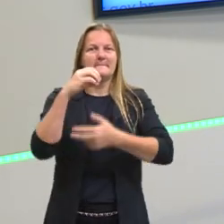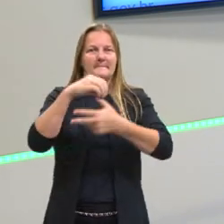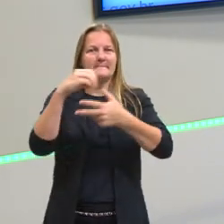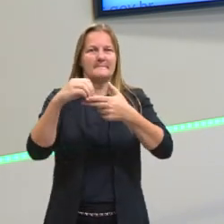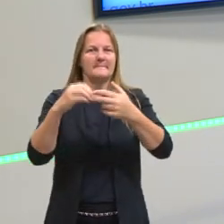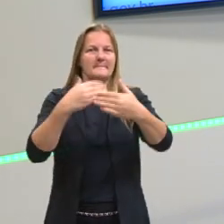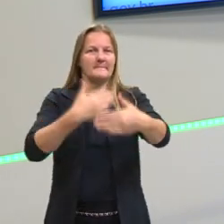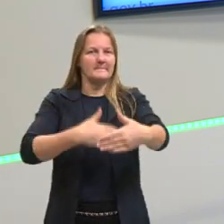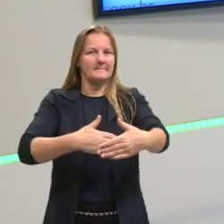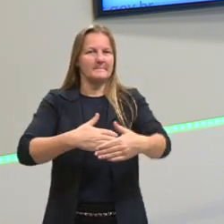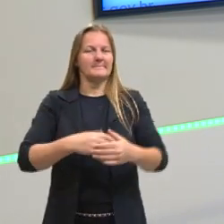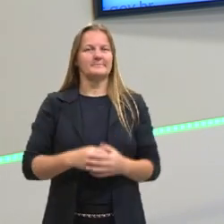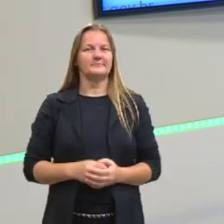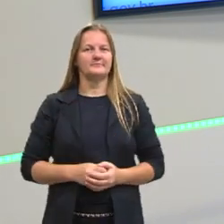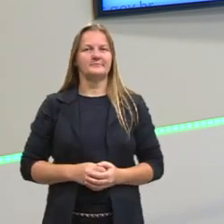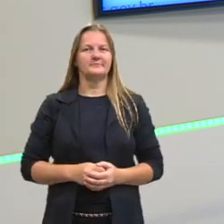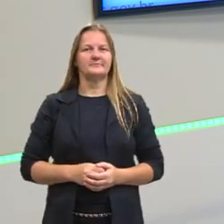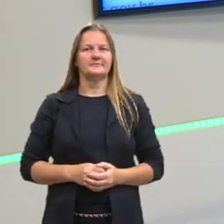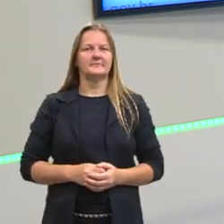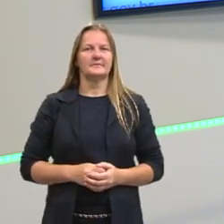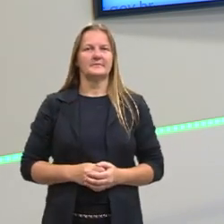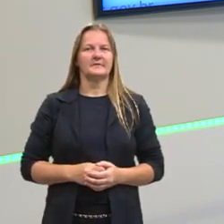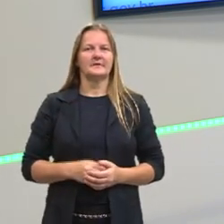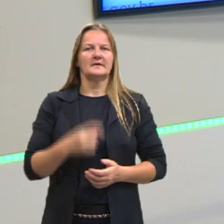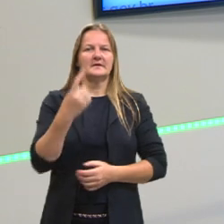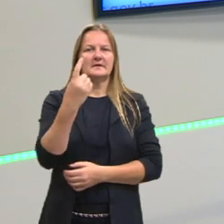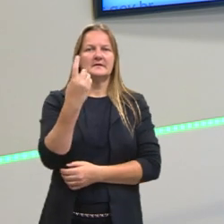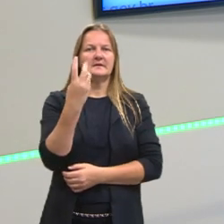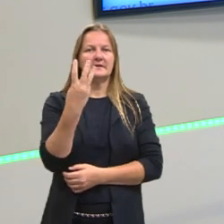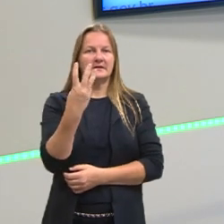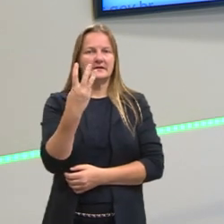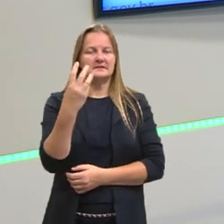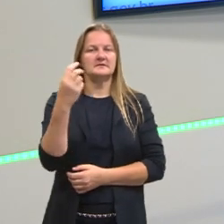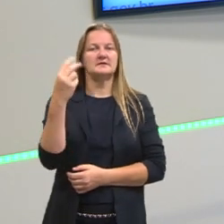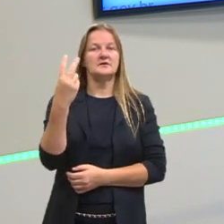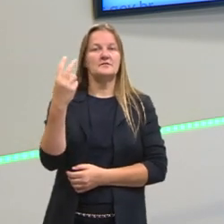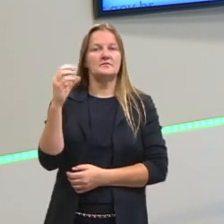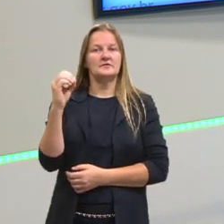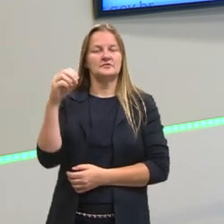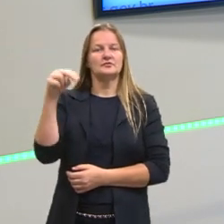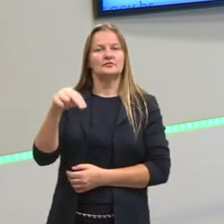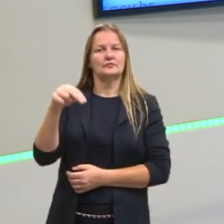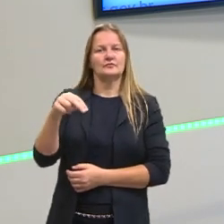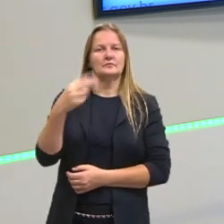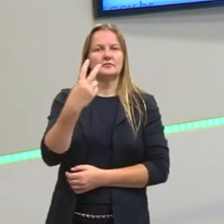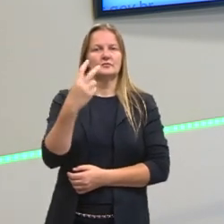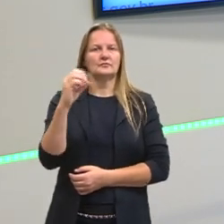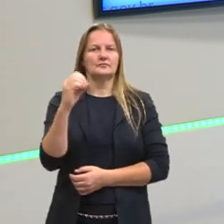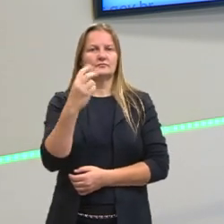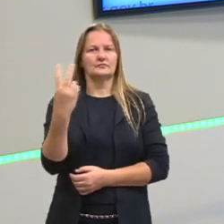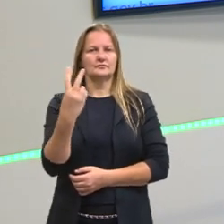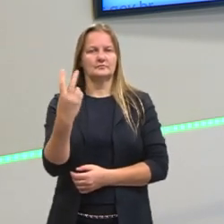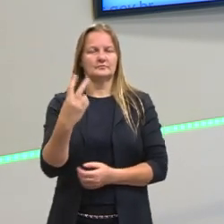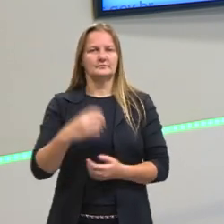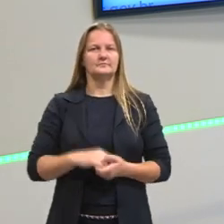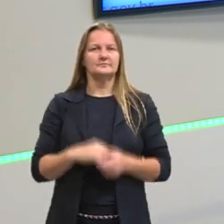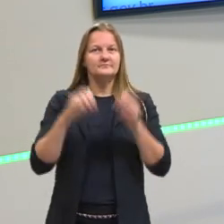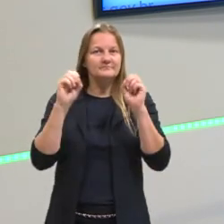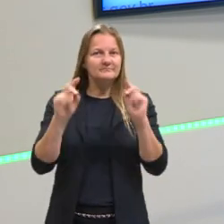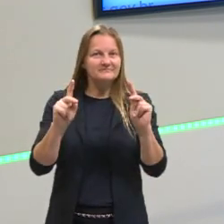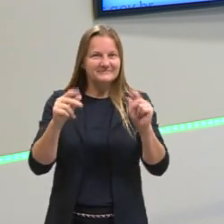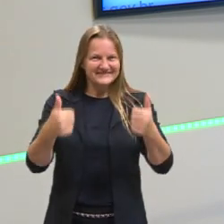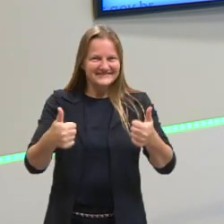realização do ENEM, guarde as datas, é dia 13 e 20 de novembro de 2022, ok?